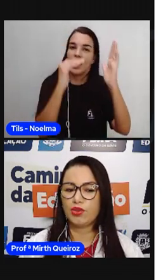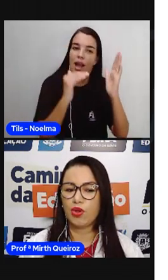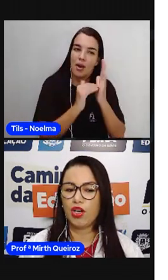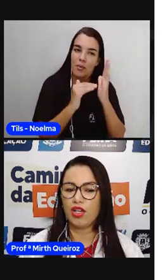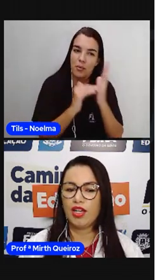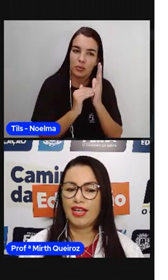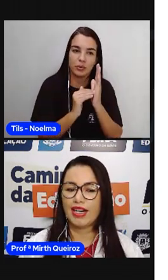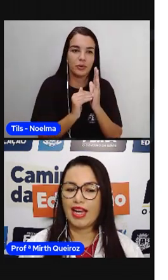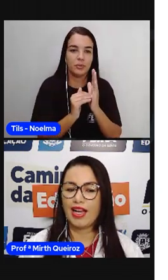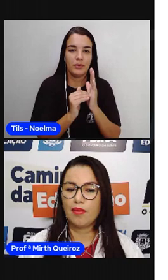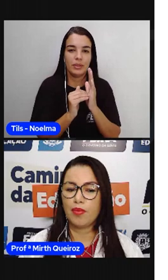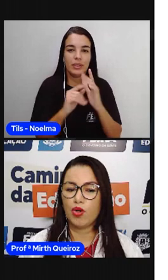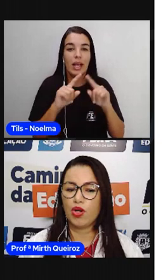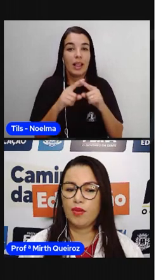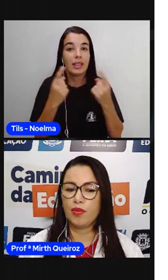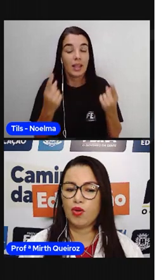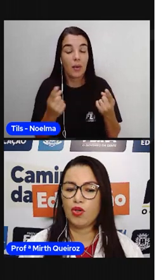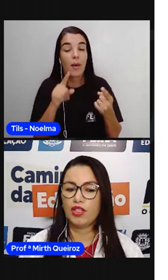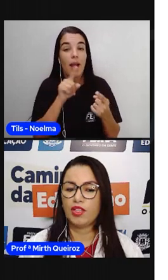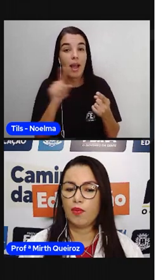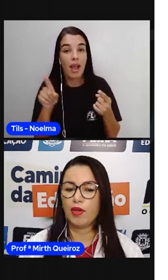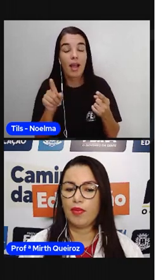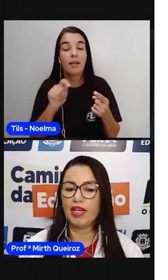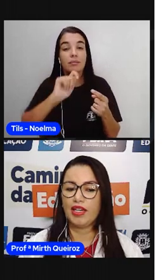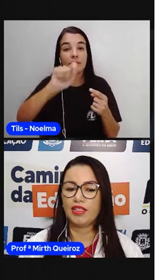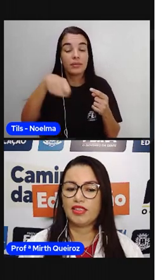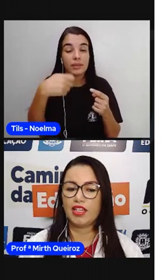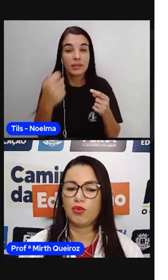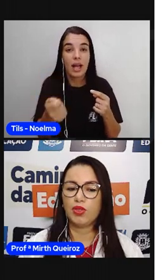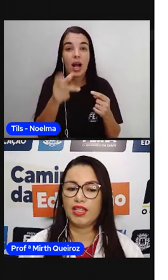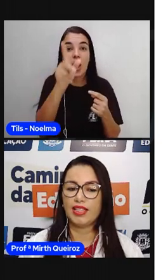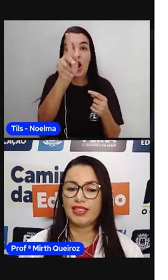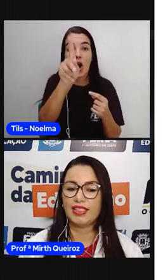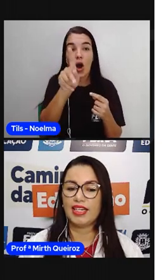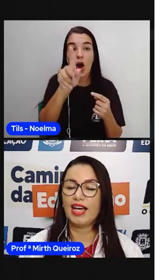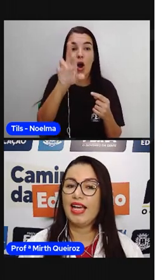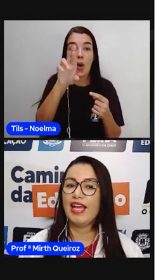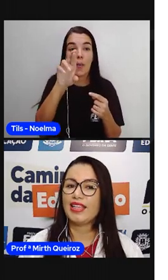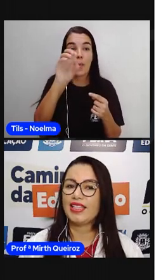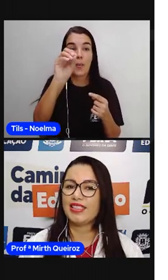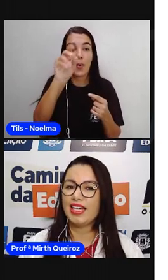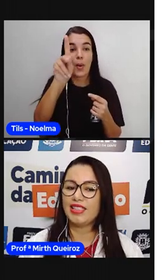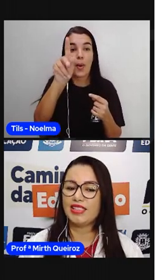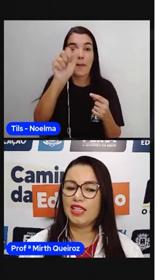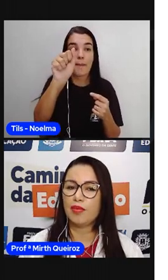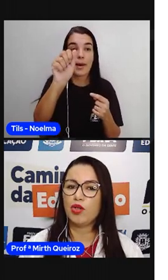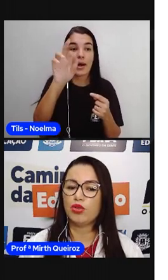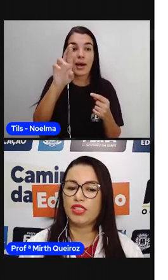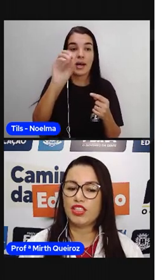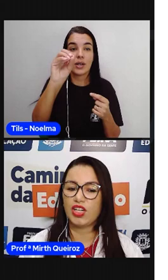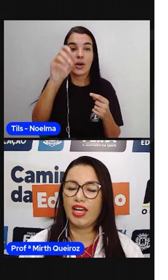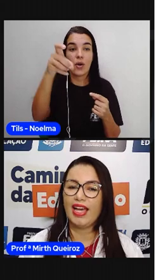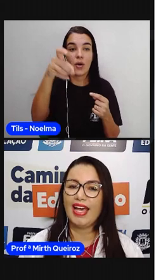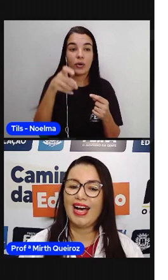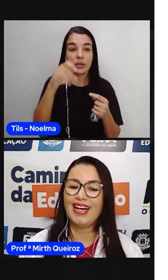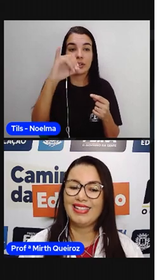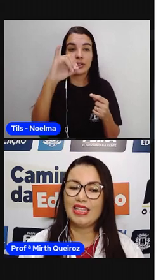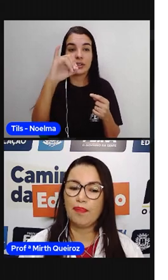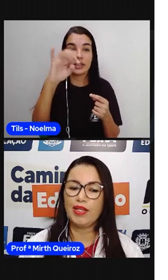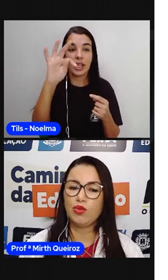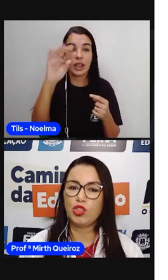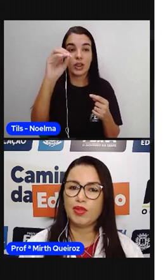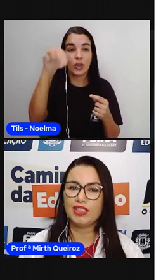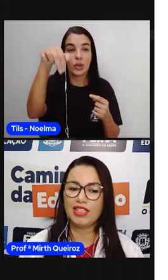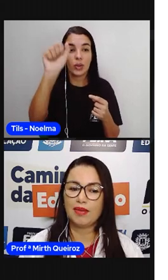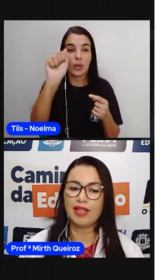pro início. Rabóibó. Então, primeira, segunda, terceira. É a terceira sílaba, ou seja, é a